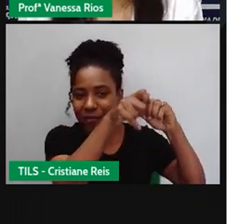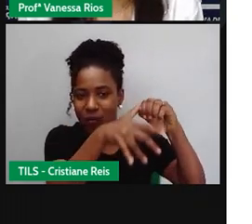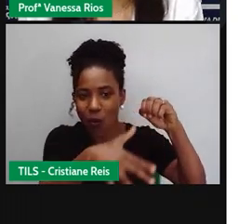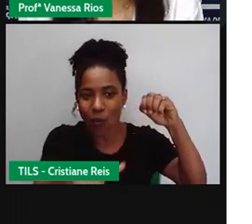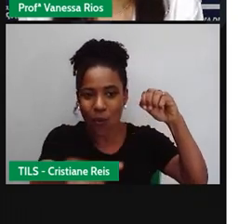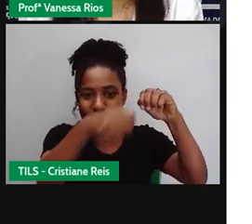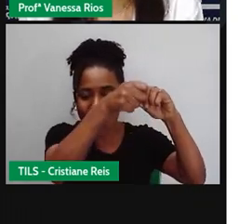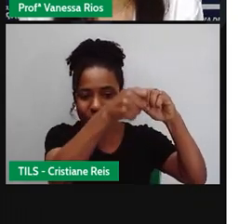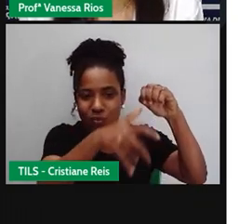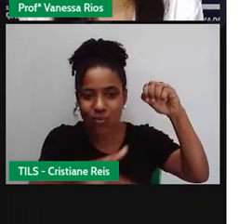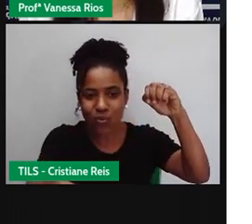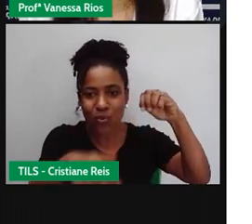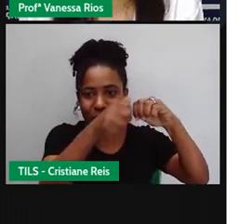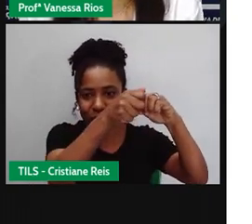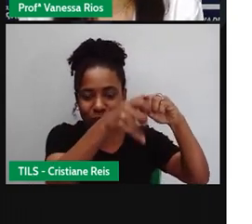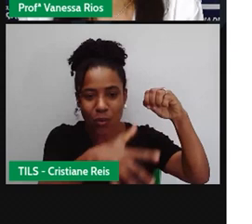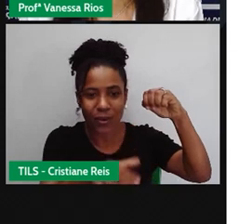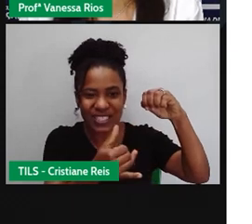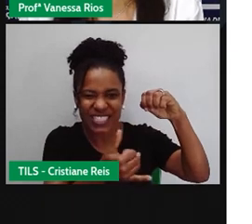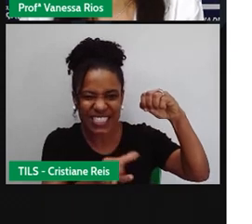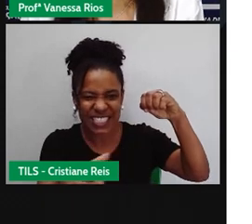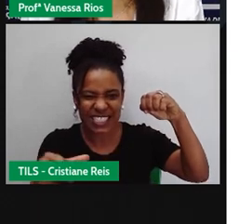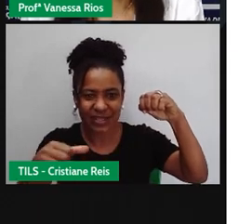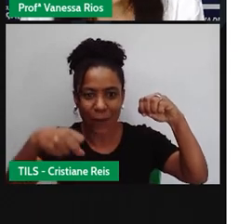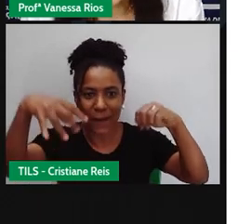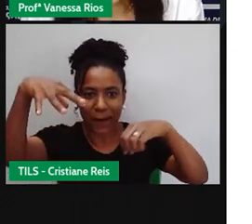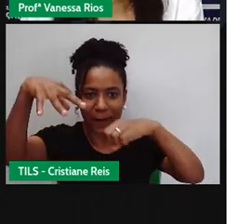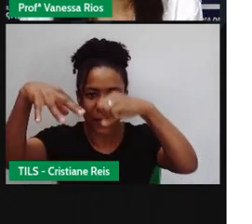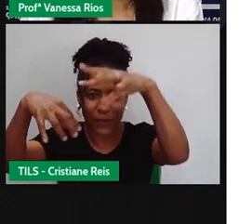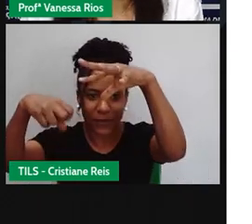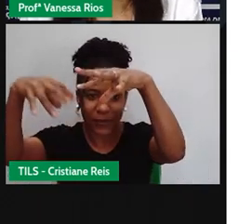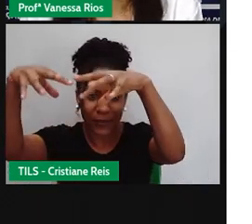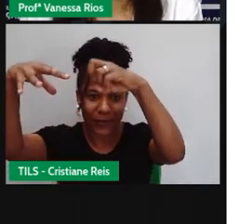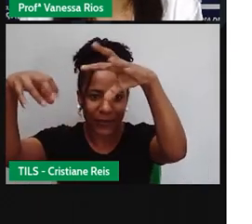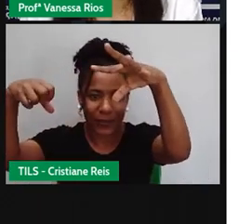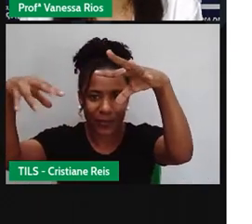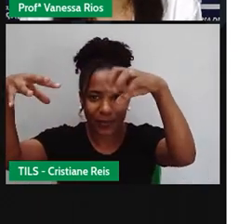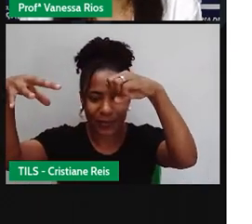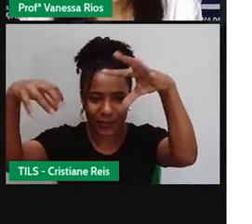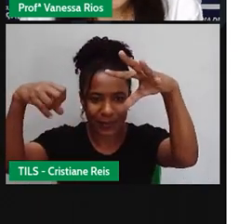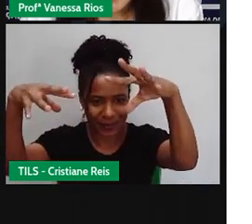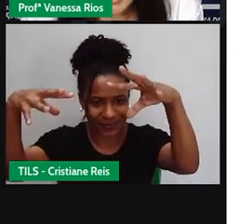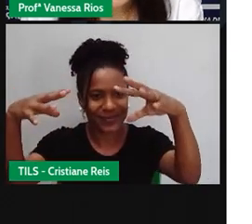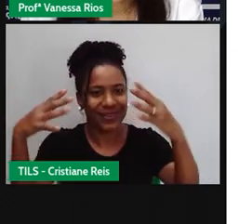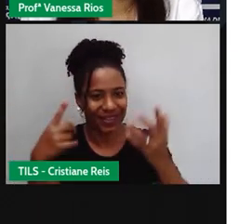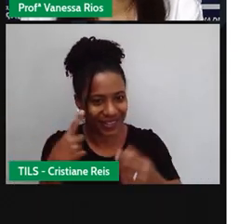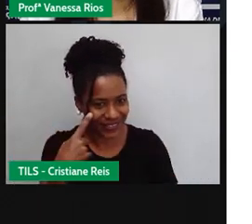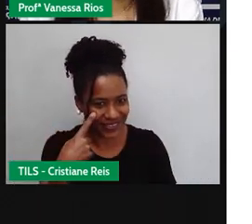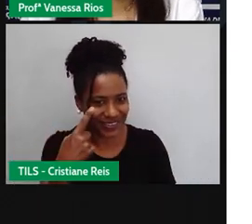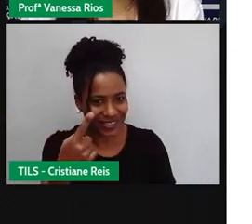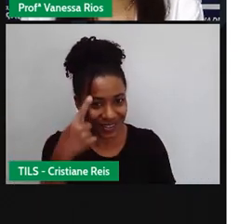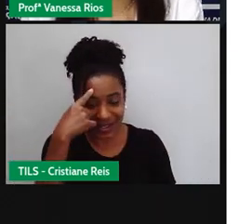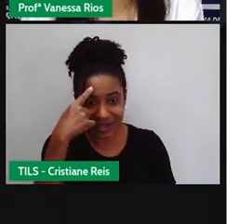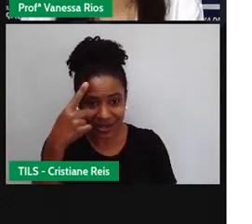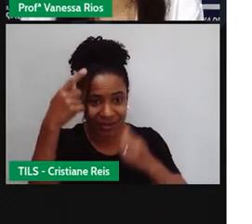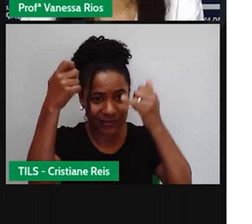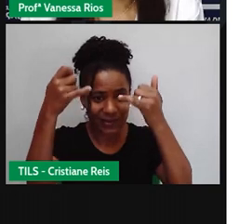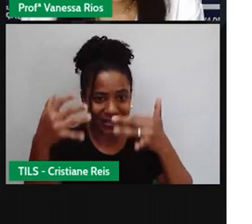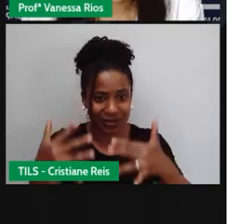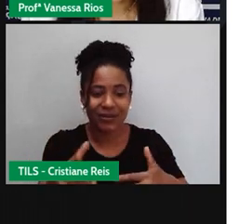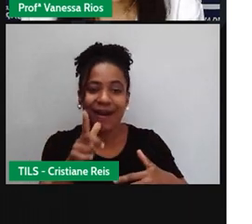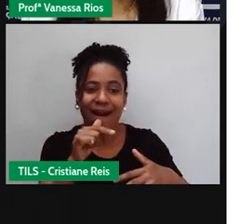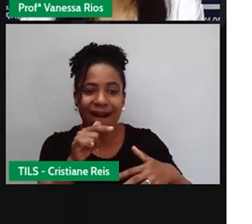através aí, ó, das energias, das hidrelétricas, que a gente já viu como é que funciona também, não é? A água é